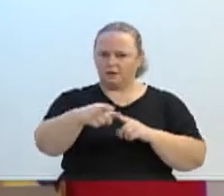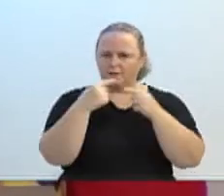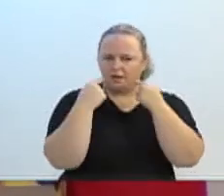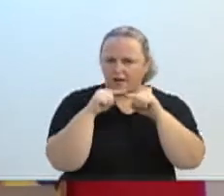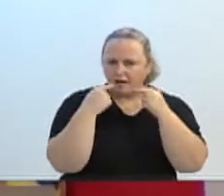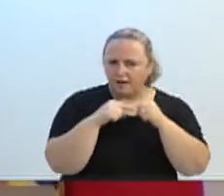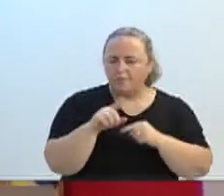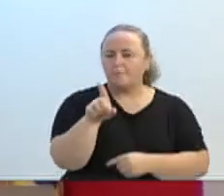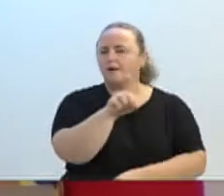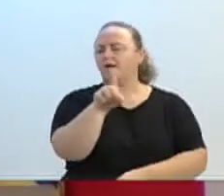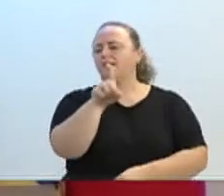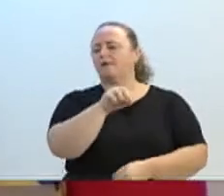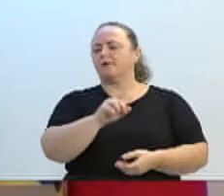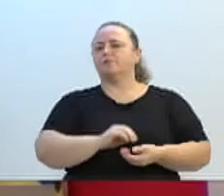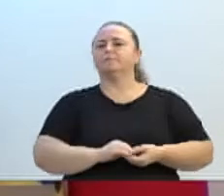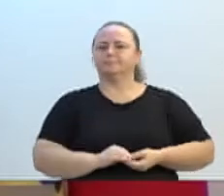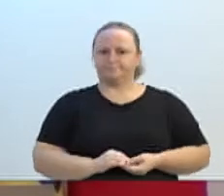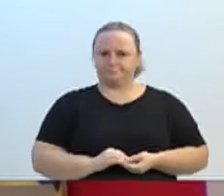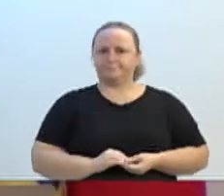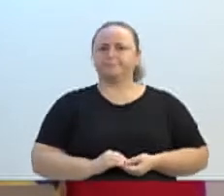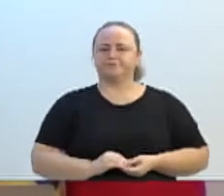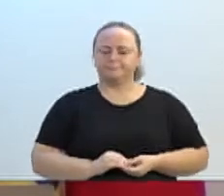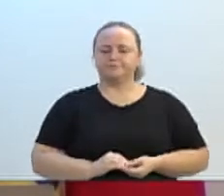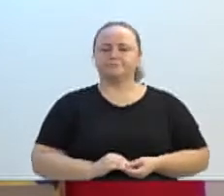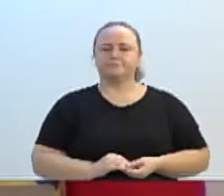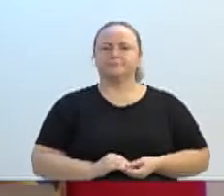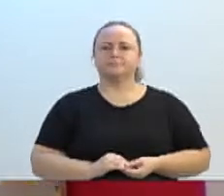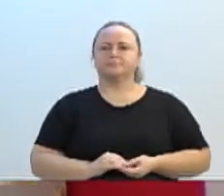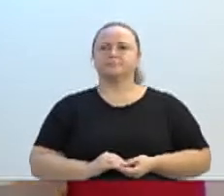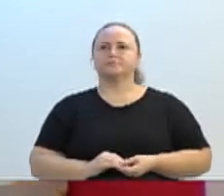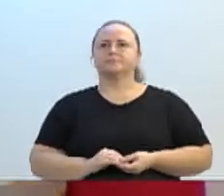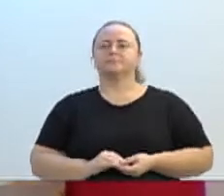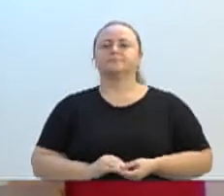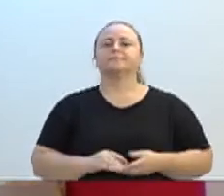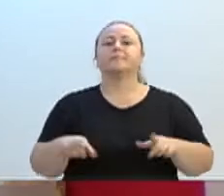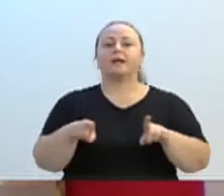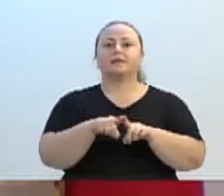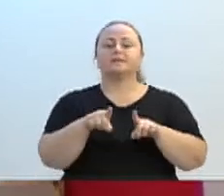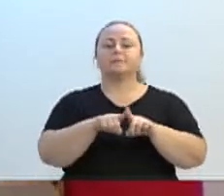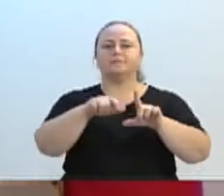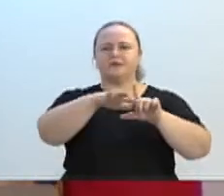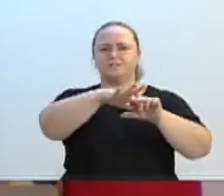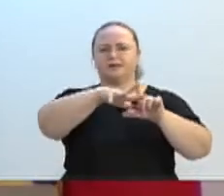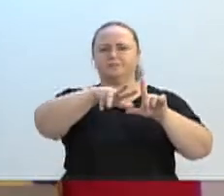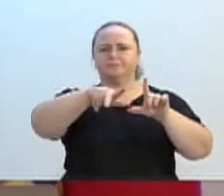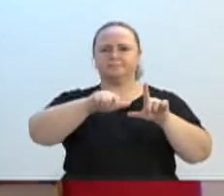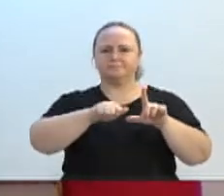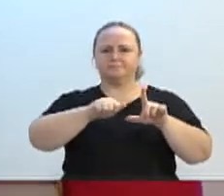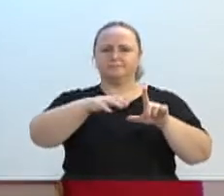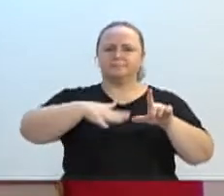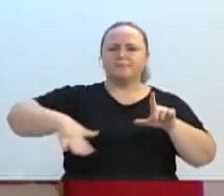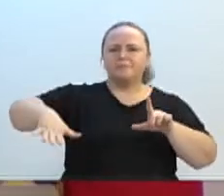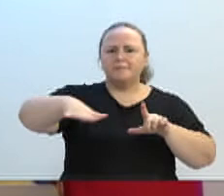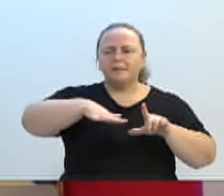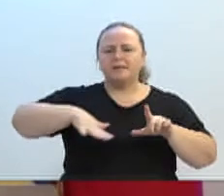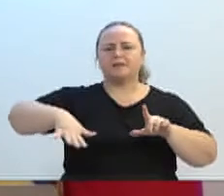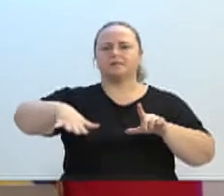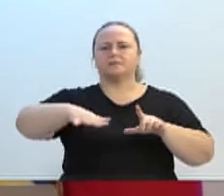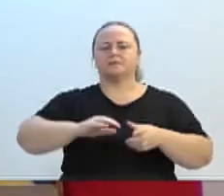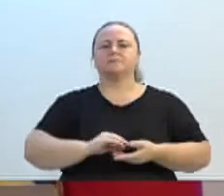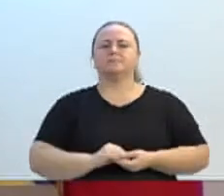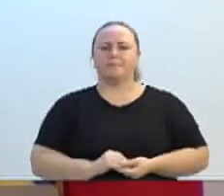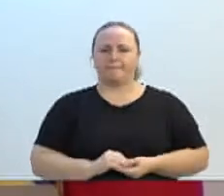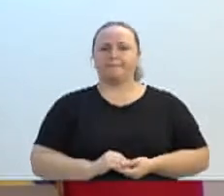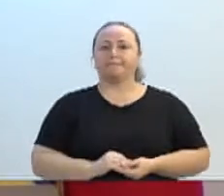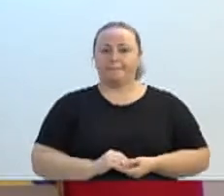sorte. Não reclamem da sorte. E também, sobre mídia, vereador Bruno, que o senhor falou muito em mídias sociais, realmente o prefeito está